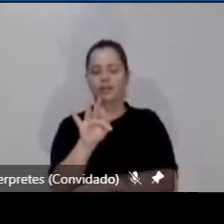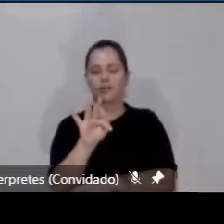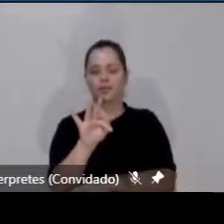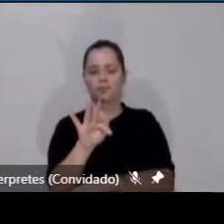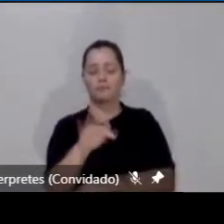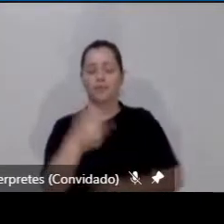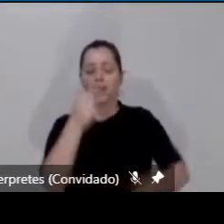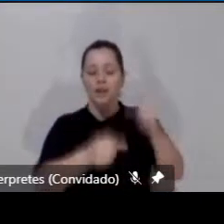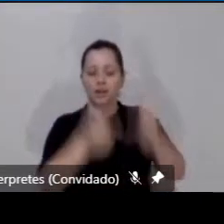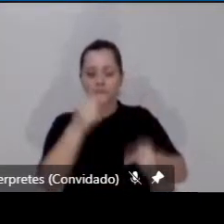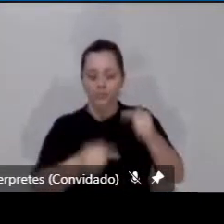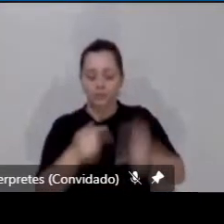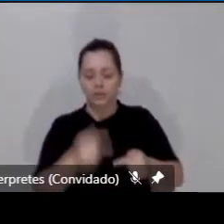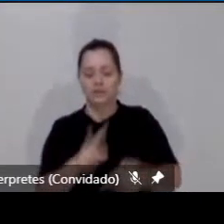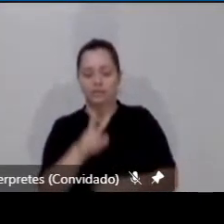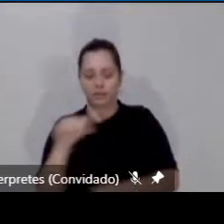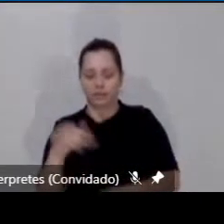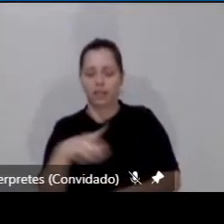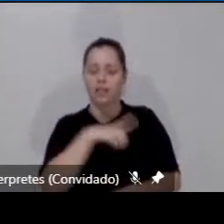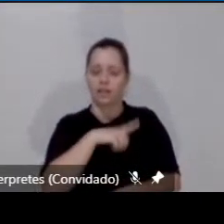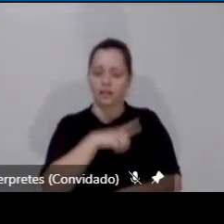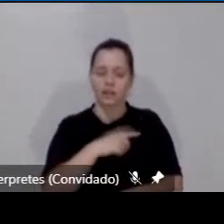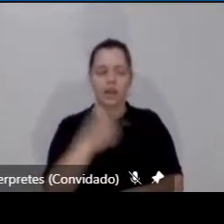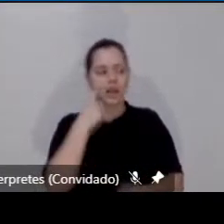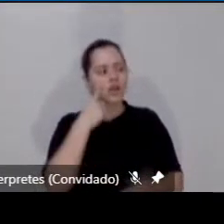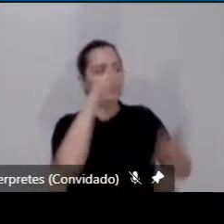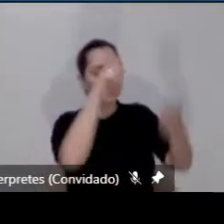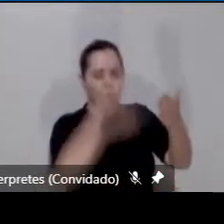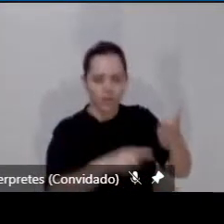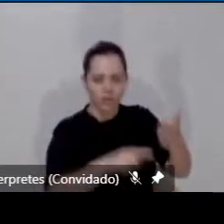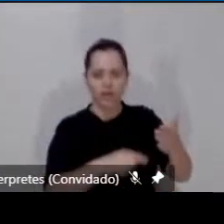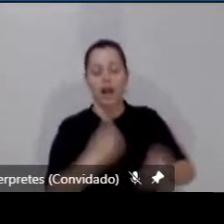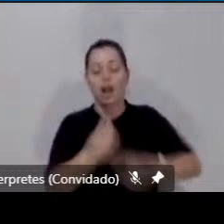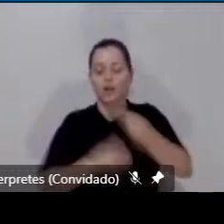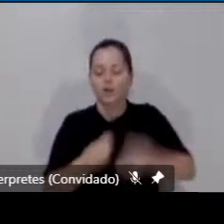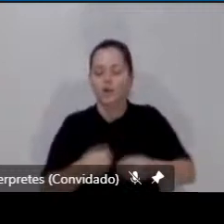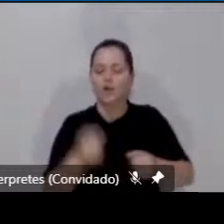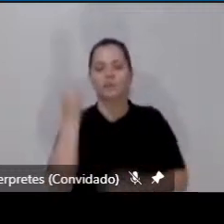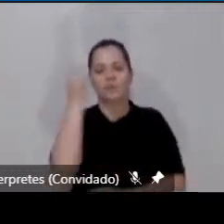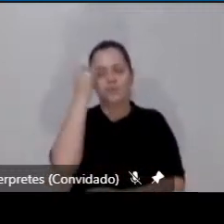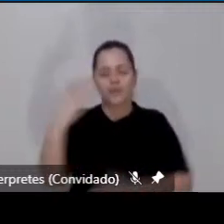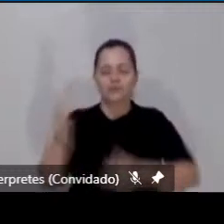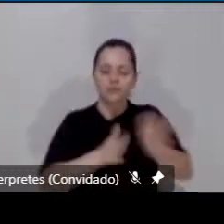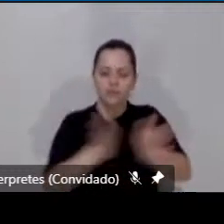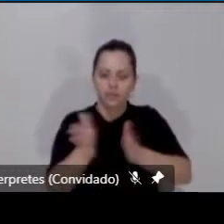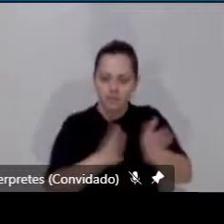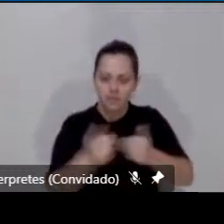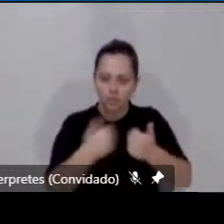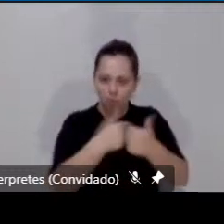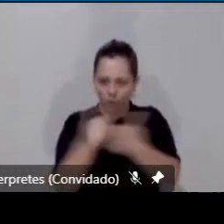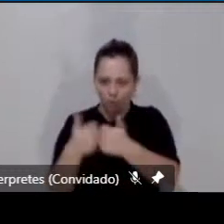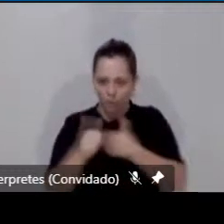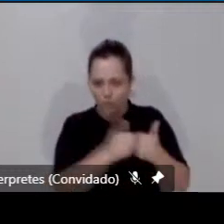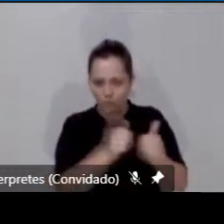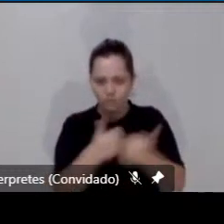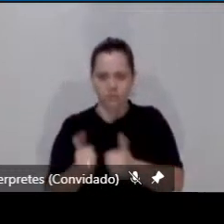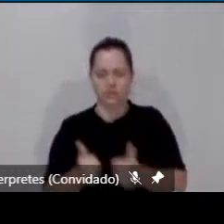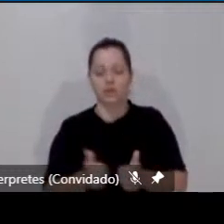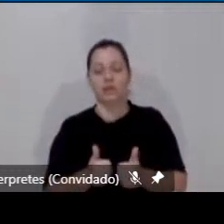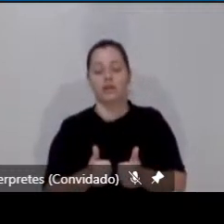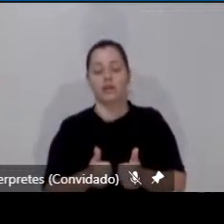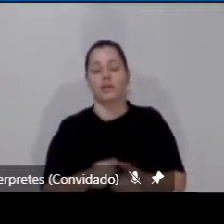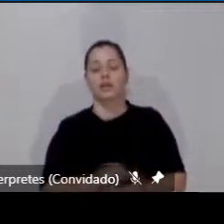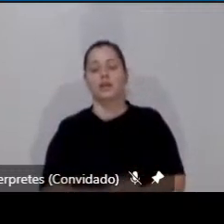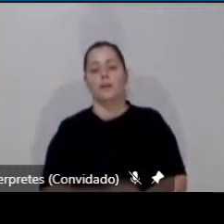políticas vão ter que olhar essencialmente como facilitar o acesso ao transporte e às comunicações de